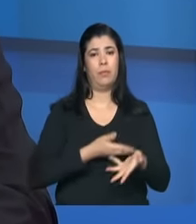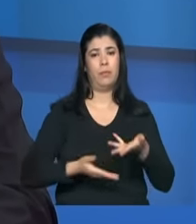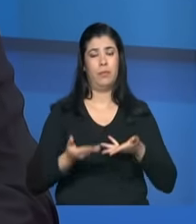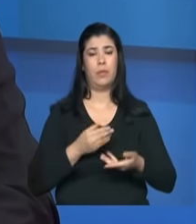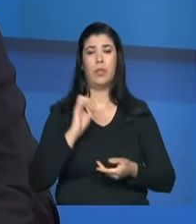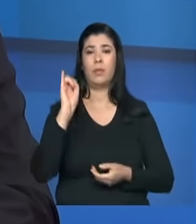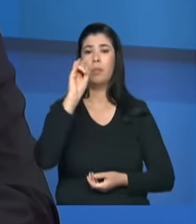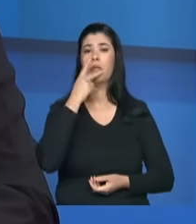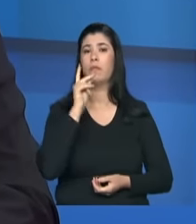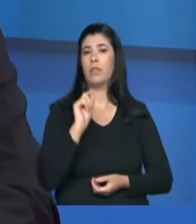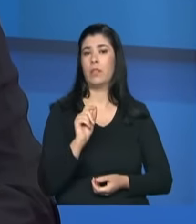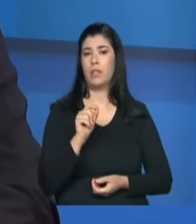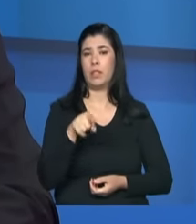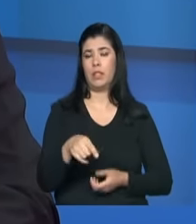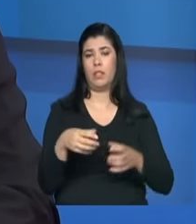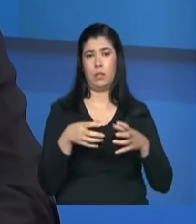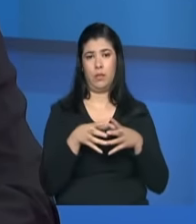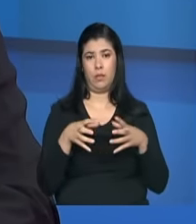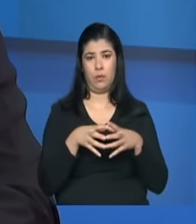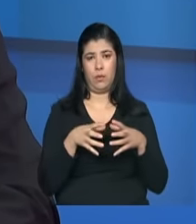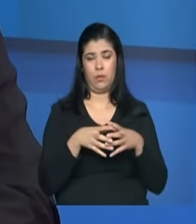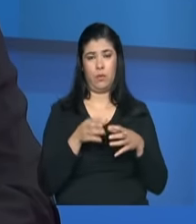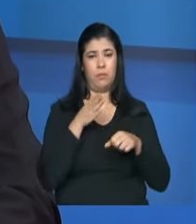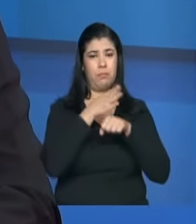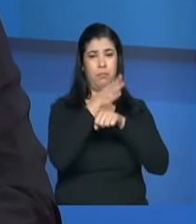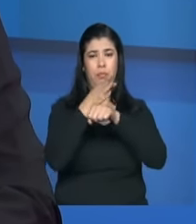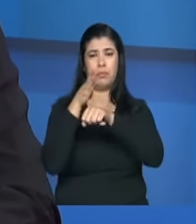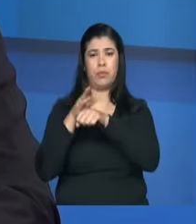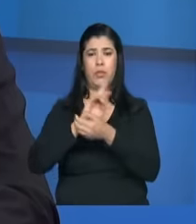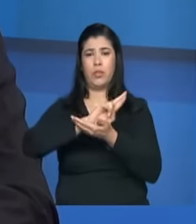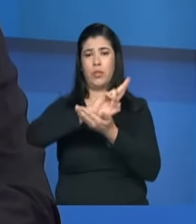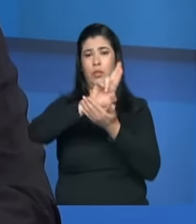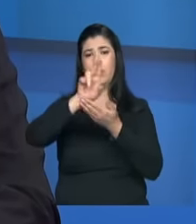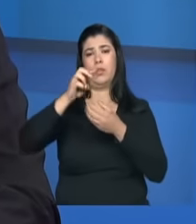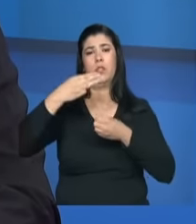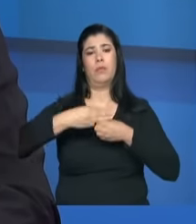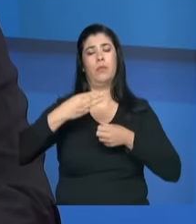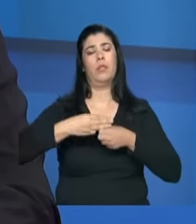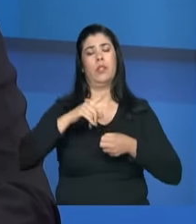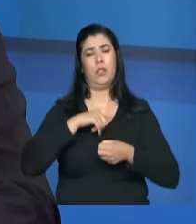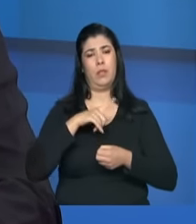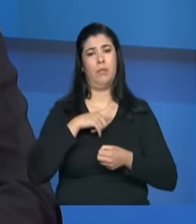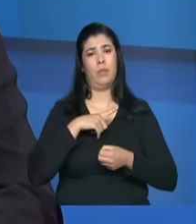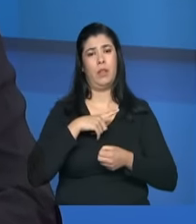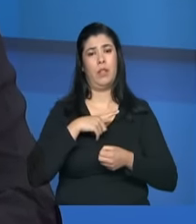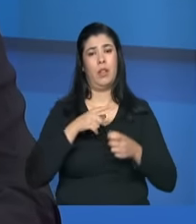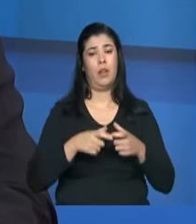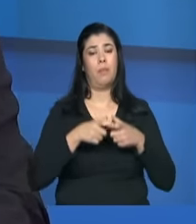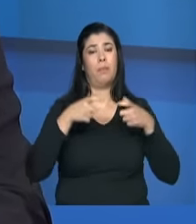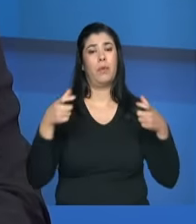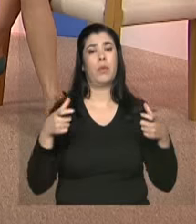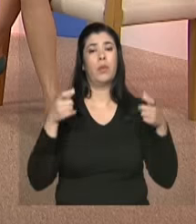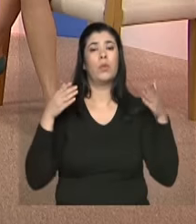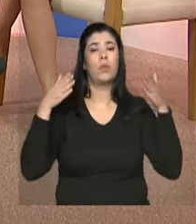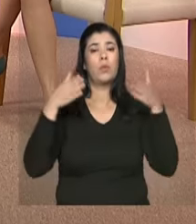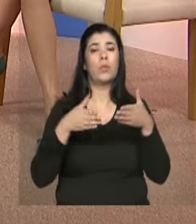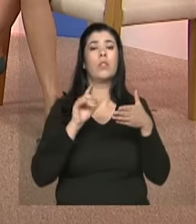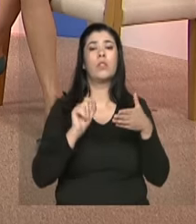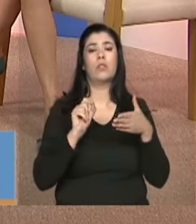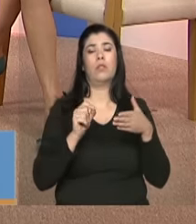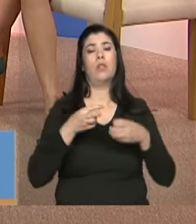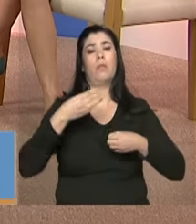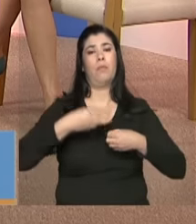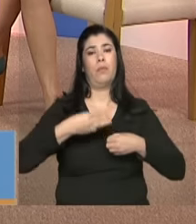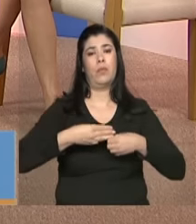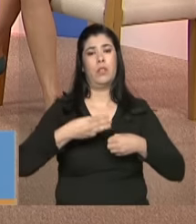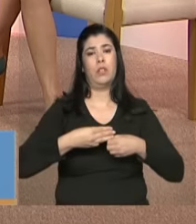falar que eles estão em todos os municípios brasileiros na maior parte das situações eles estão concentrados nos municípios de